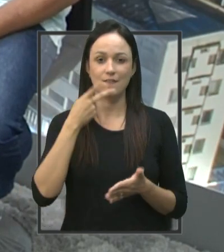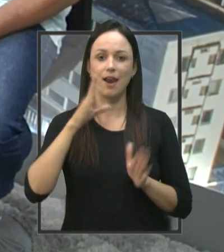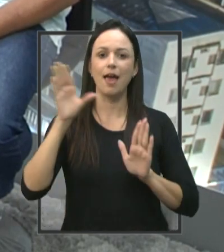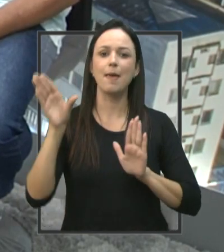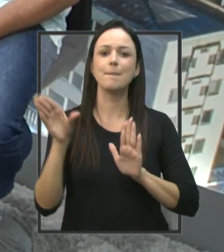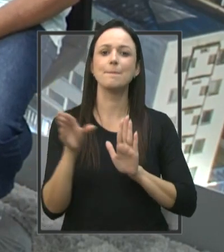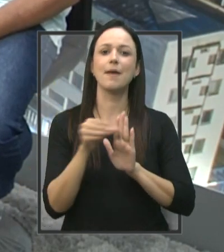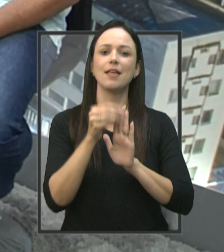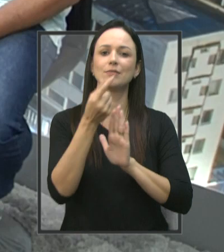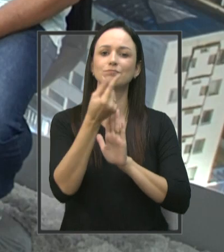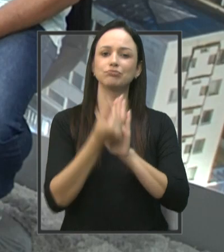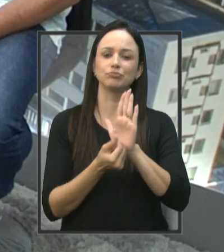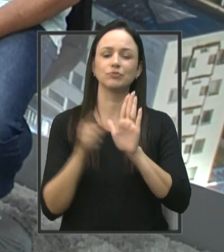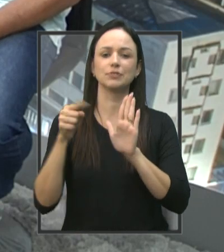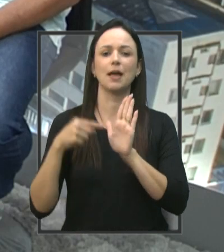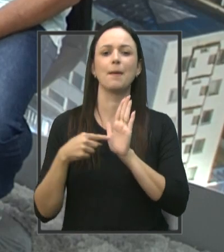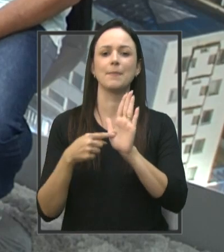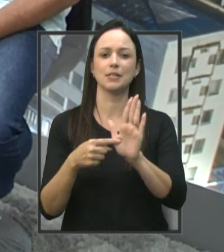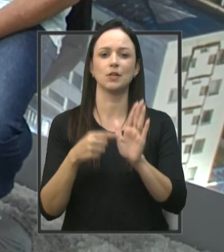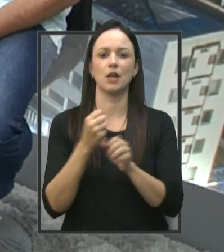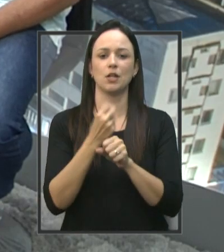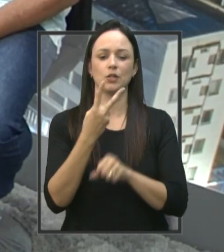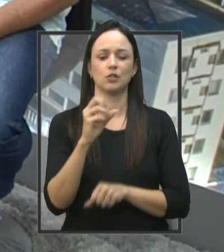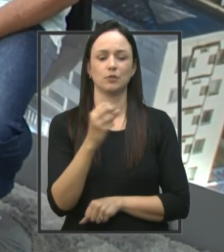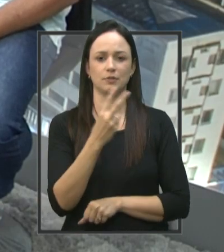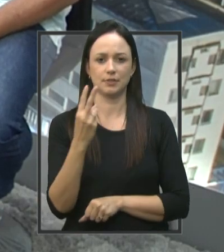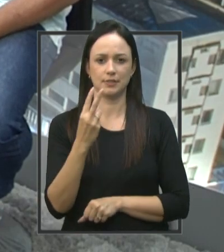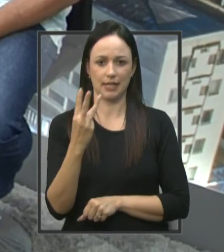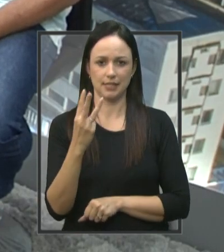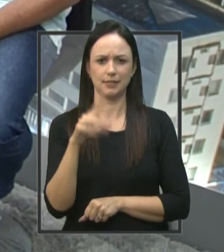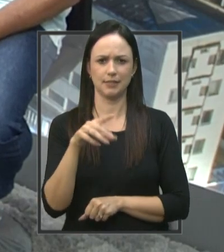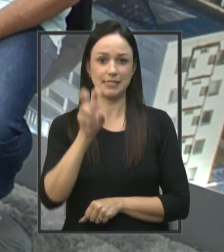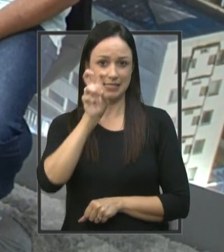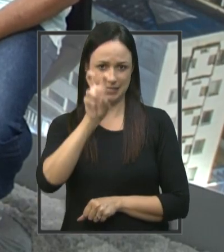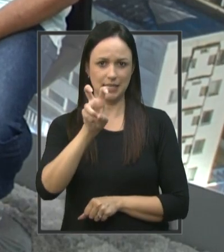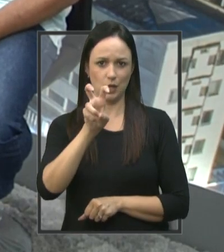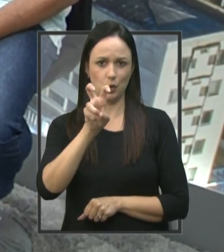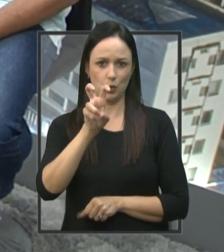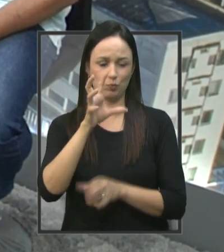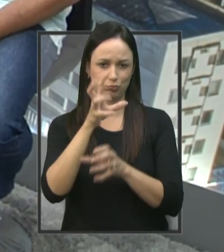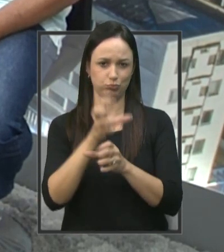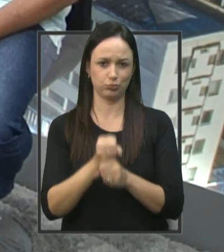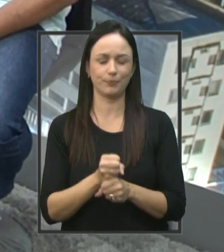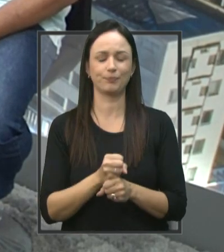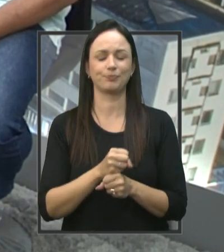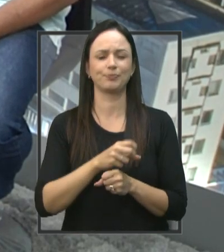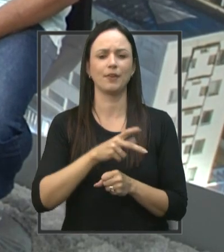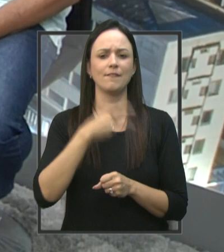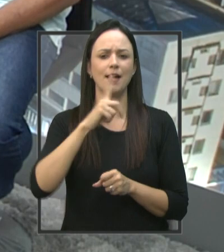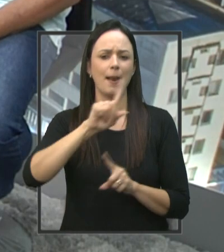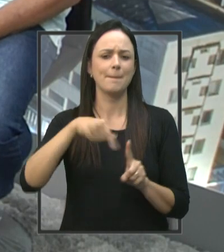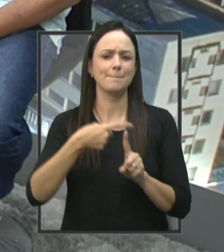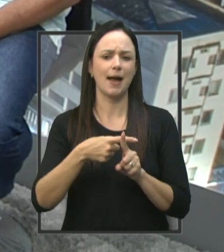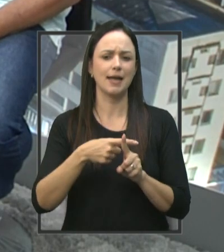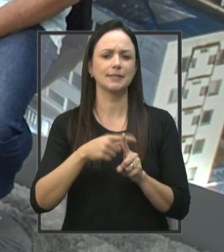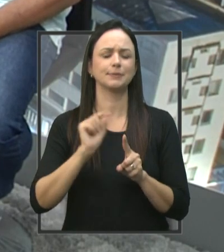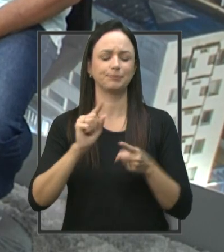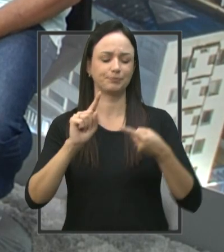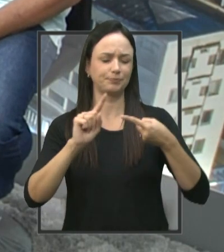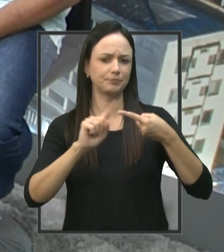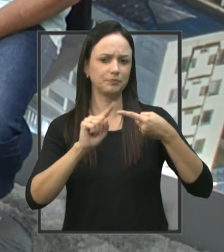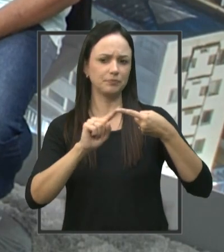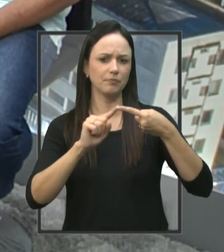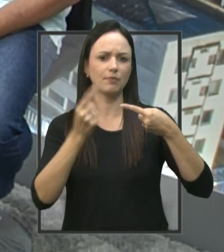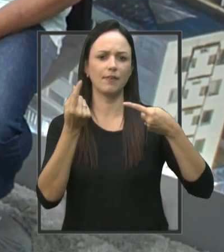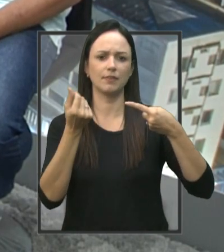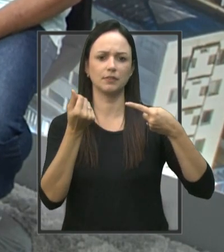apresentou Ao orçamento De 2023 Foram 5 emendas No total Vamos falar um pouquinho Mais a respeito Delas A primeira É no